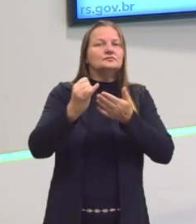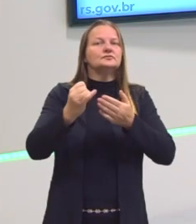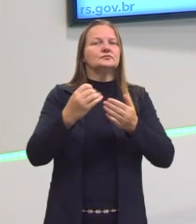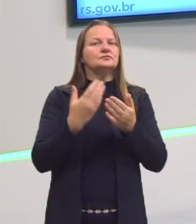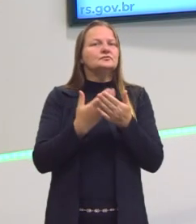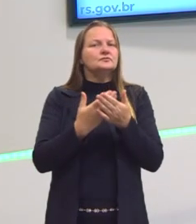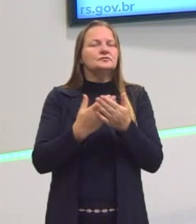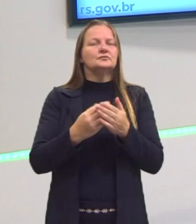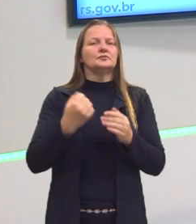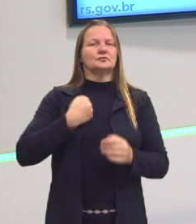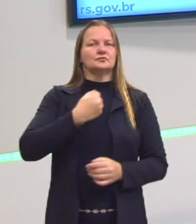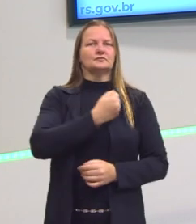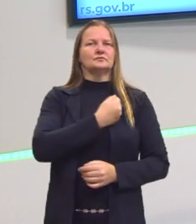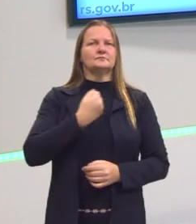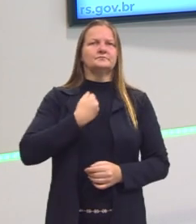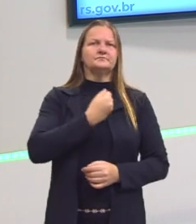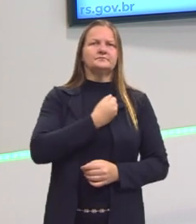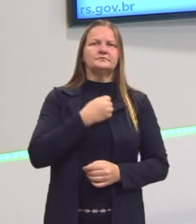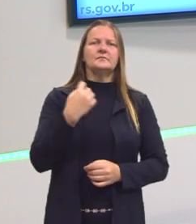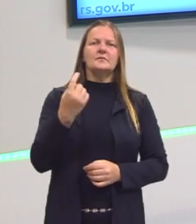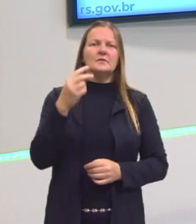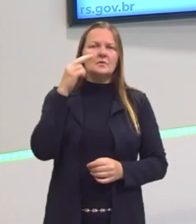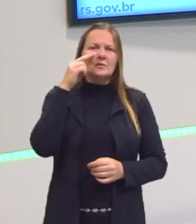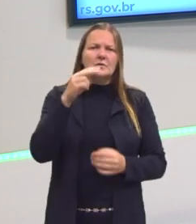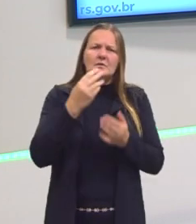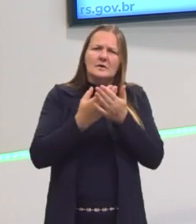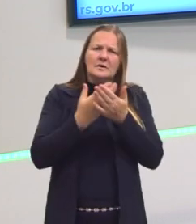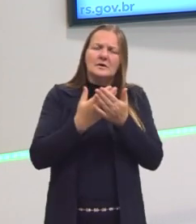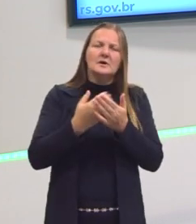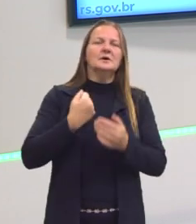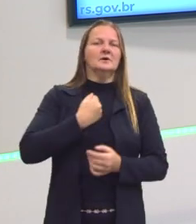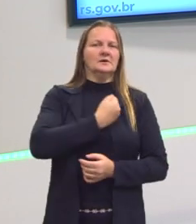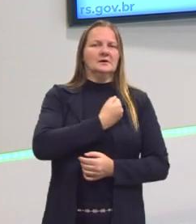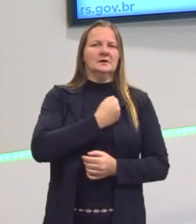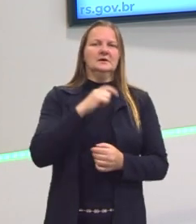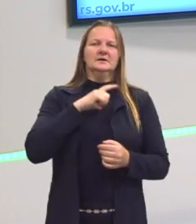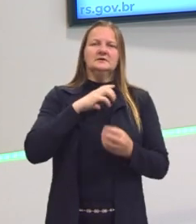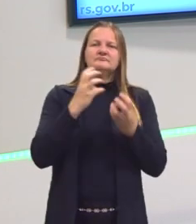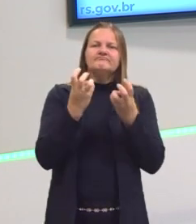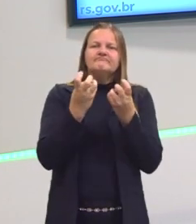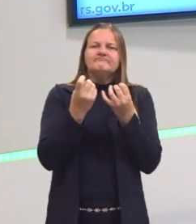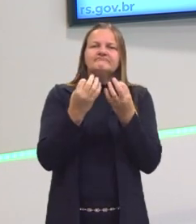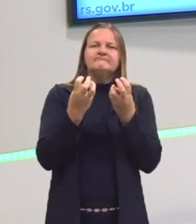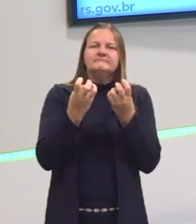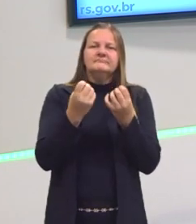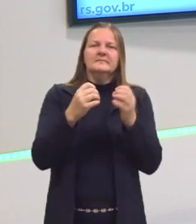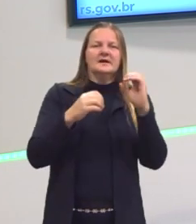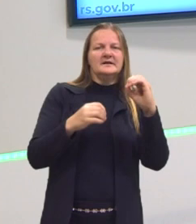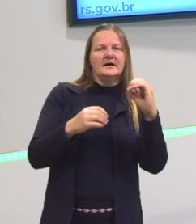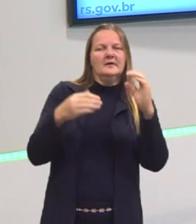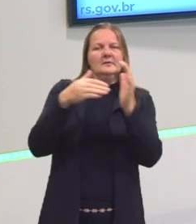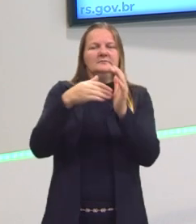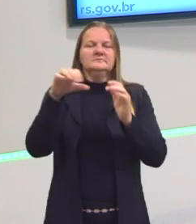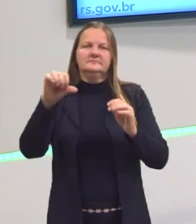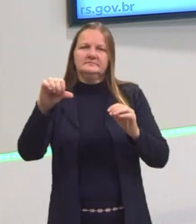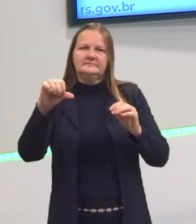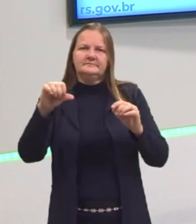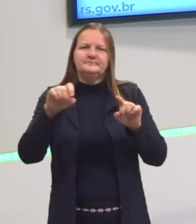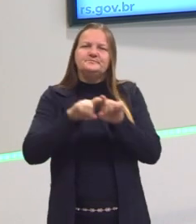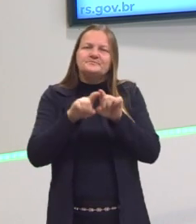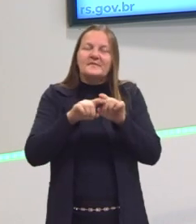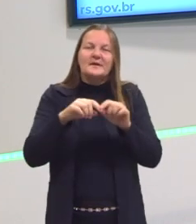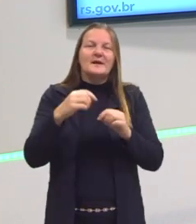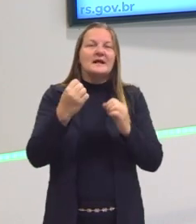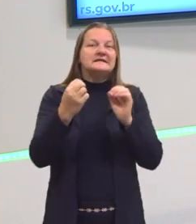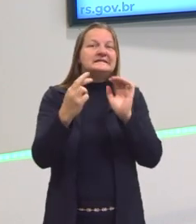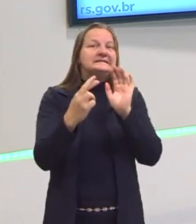estudos dos números, e nós vimos ali que os números são formados por algarismos de zero até nove, e com alguns